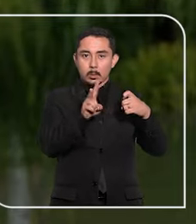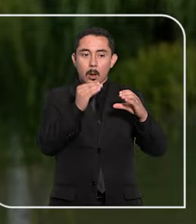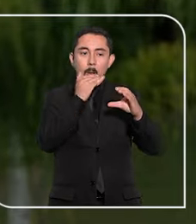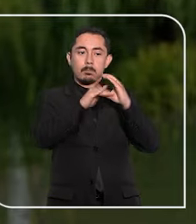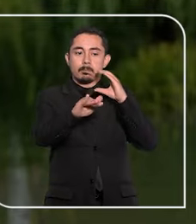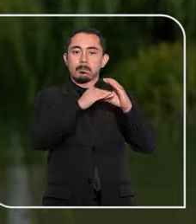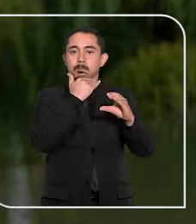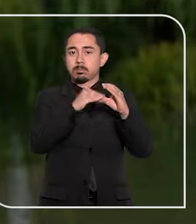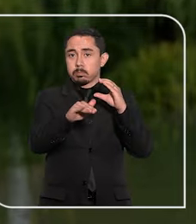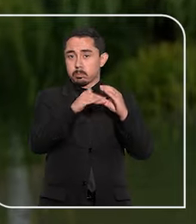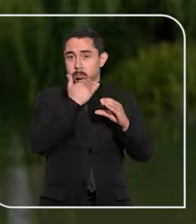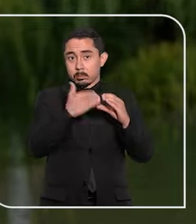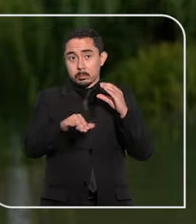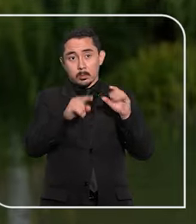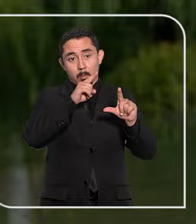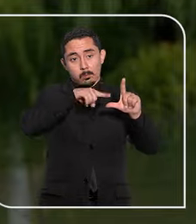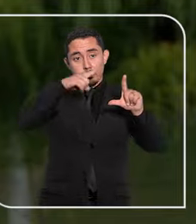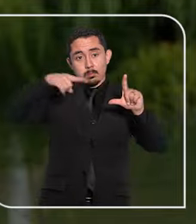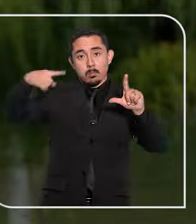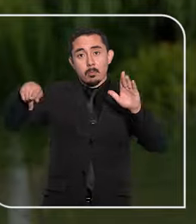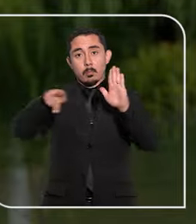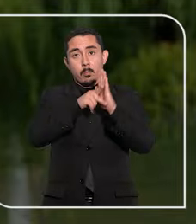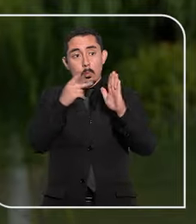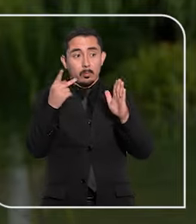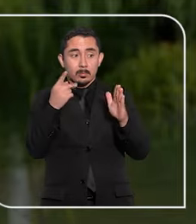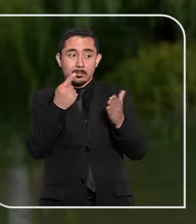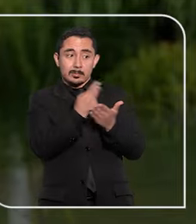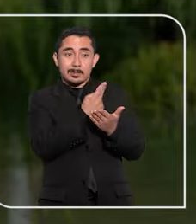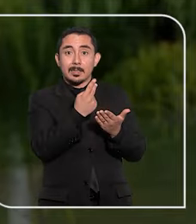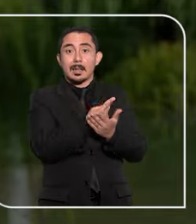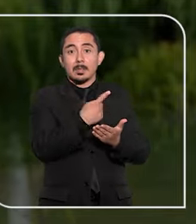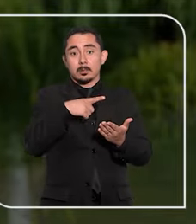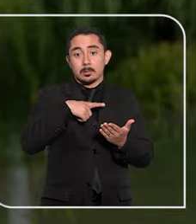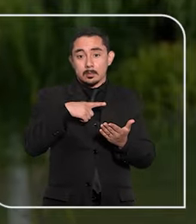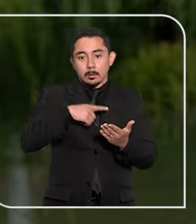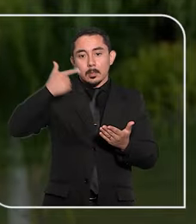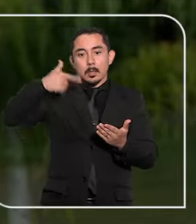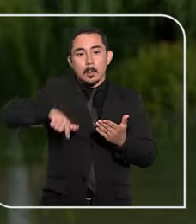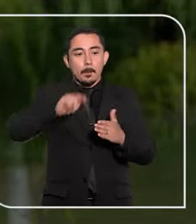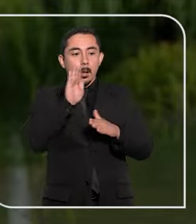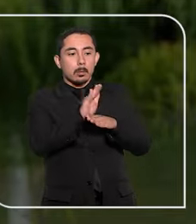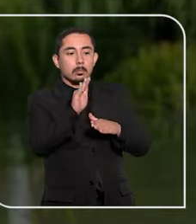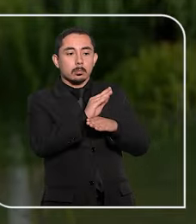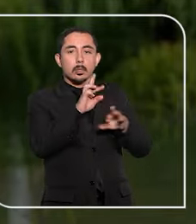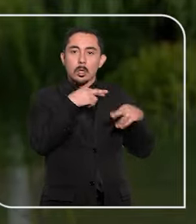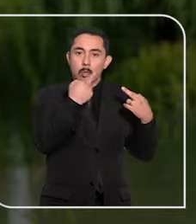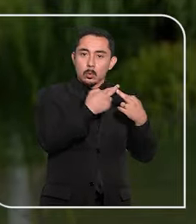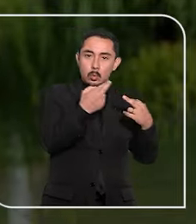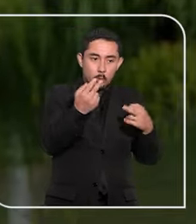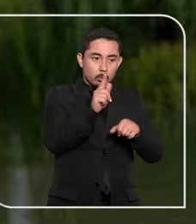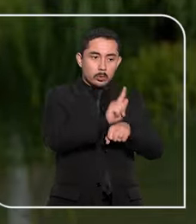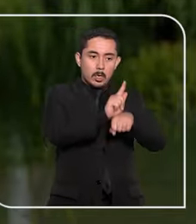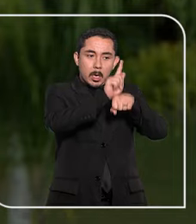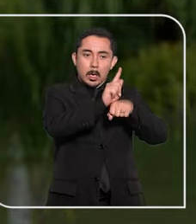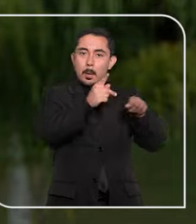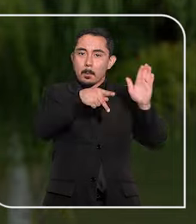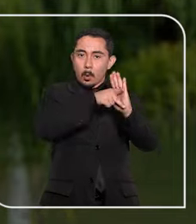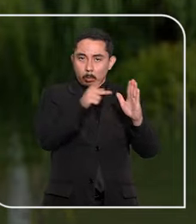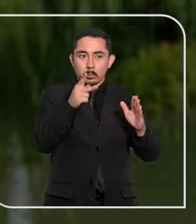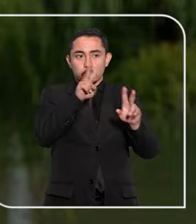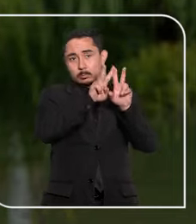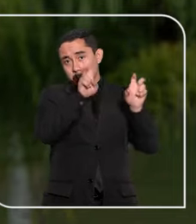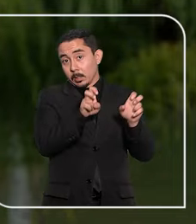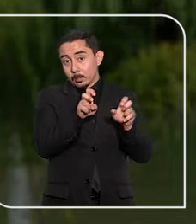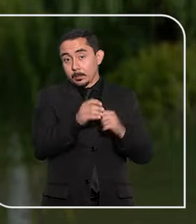índices de contaminação omitidos, inclusive participando de reuniões em nível gerencial para tratar da